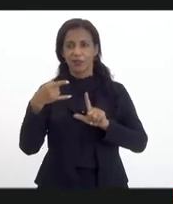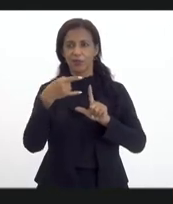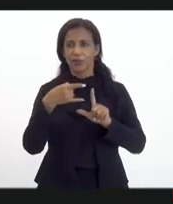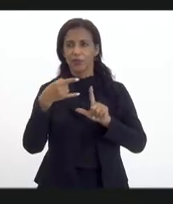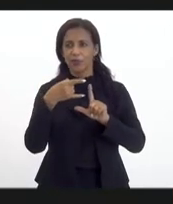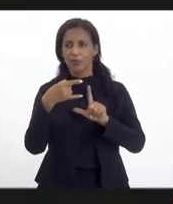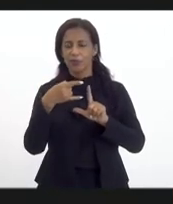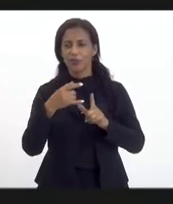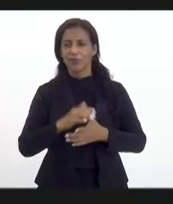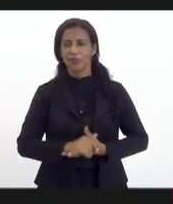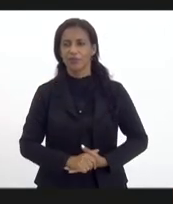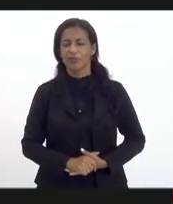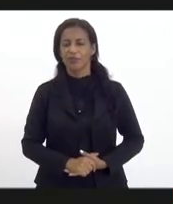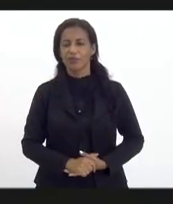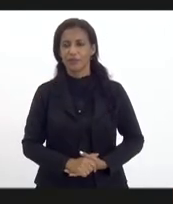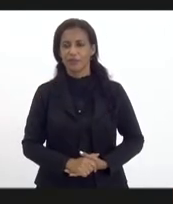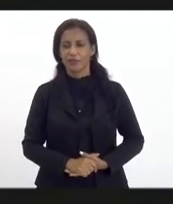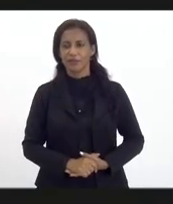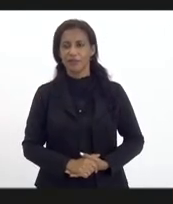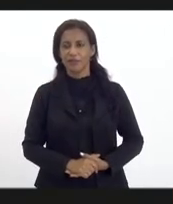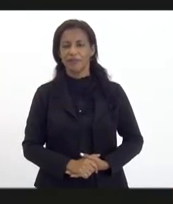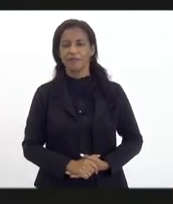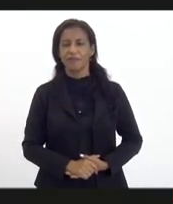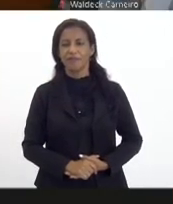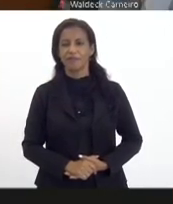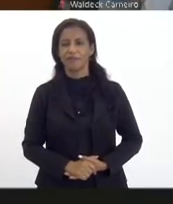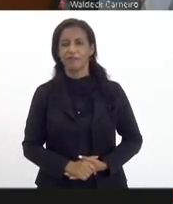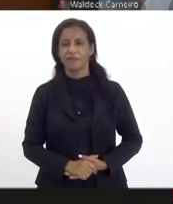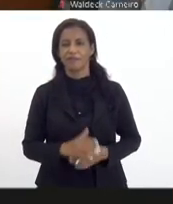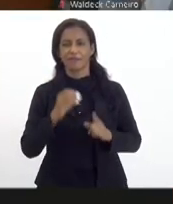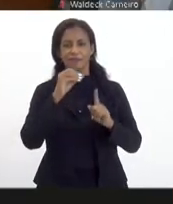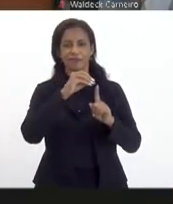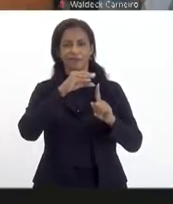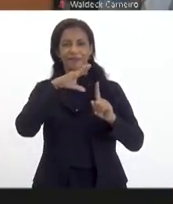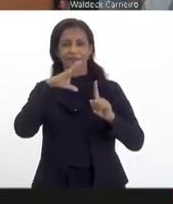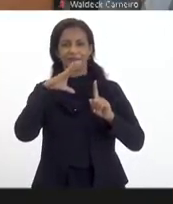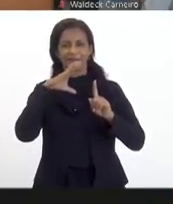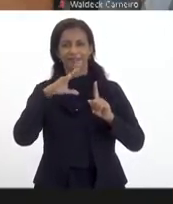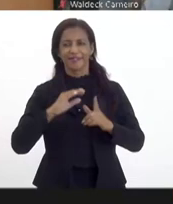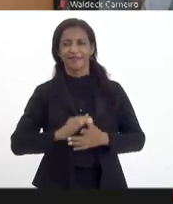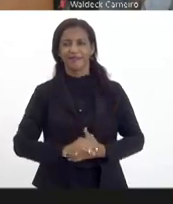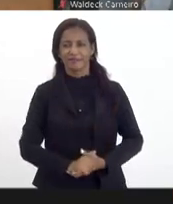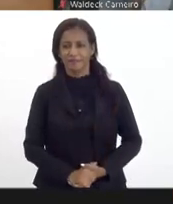Oi, estava tentando colocar o som aqui. Desculpa. Ok.